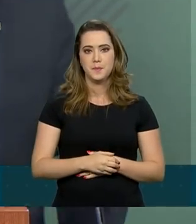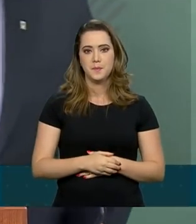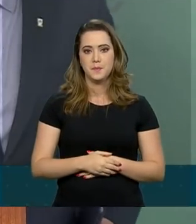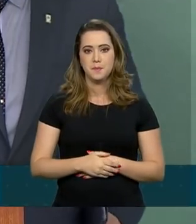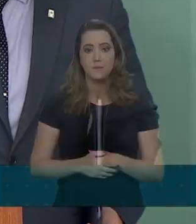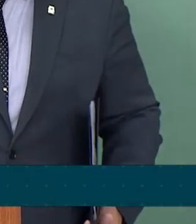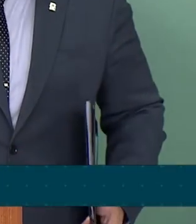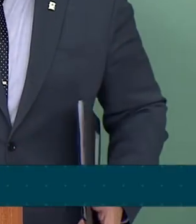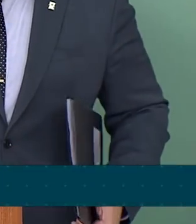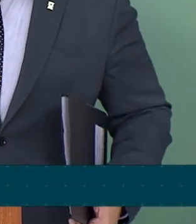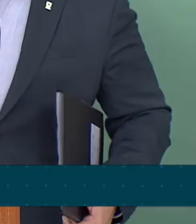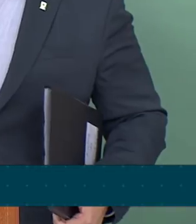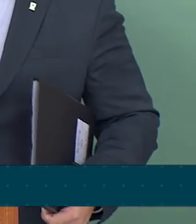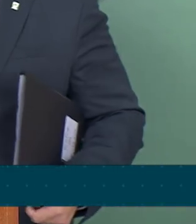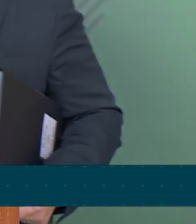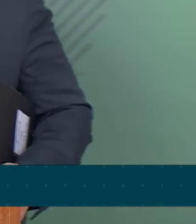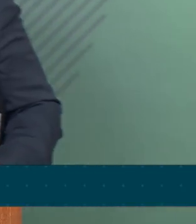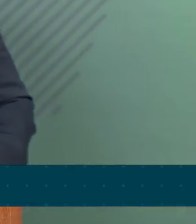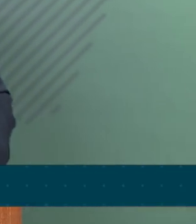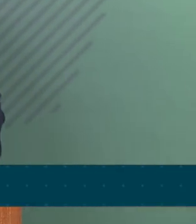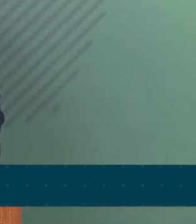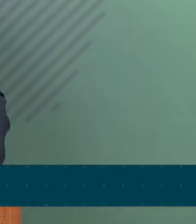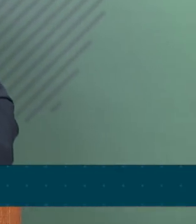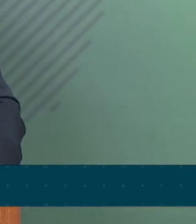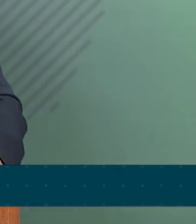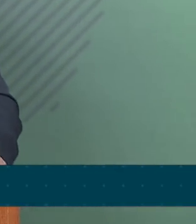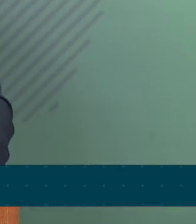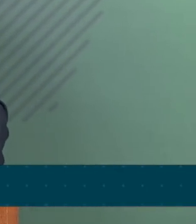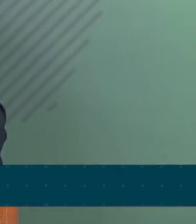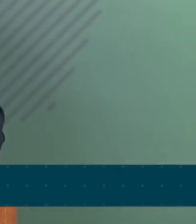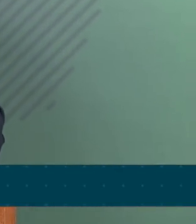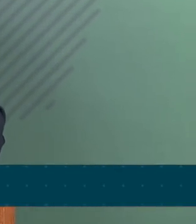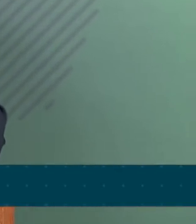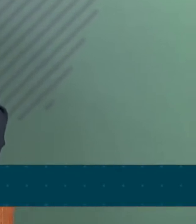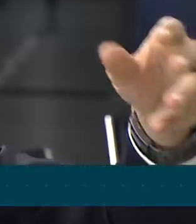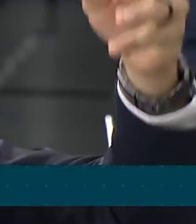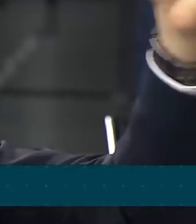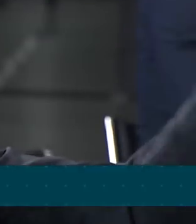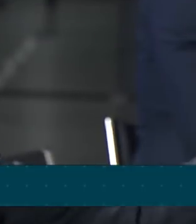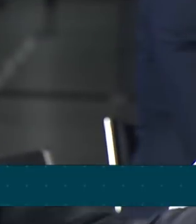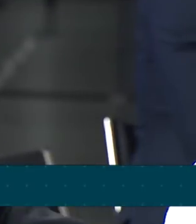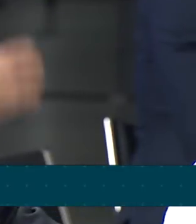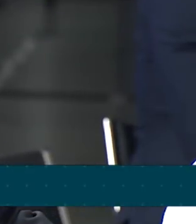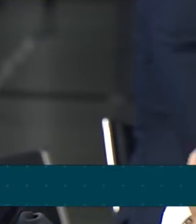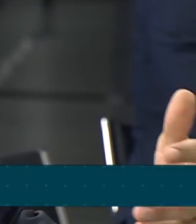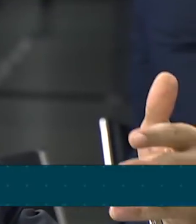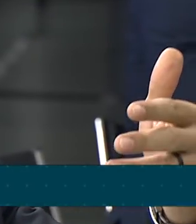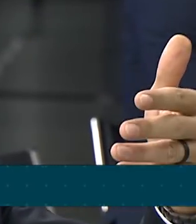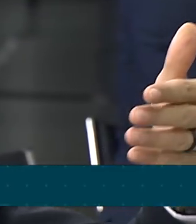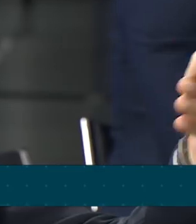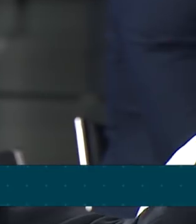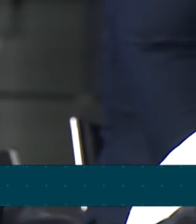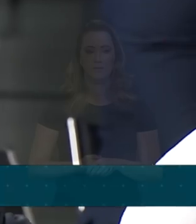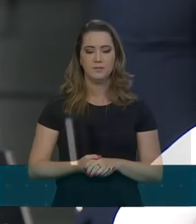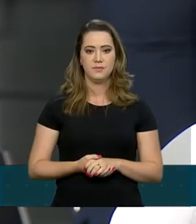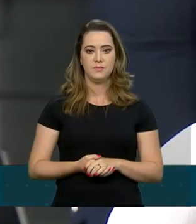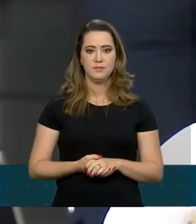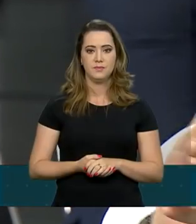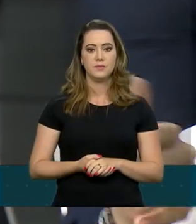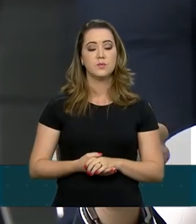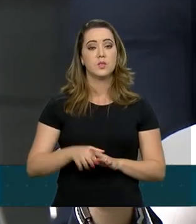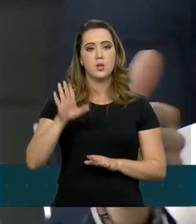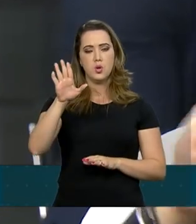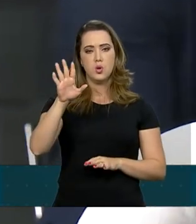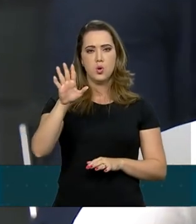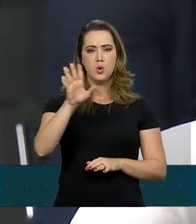Porta-voz, porta-voz. Eu tinha uma que demorou a chegar o microfone, mas... Desculpe, Rodolfo. Não, sem problema, porta-voz. É uma coisa que o senhor respondeu,